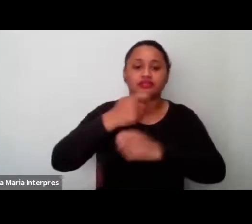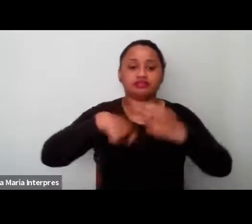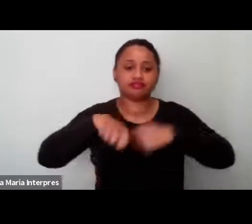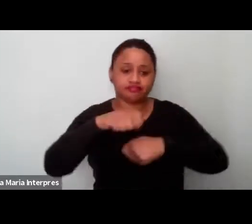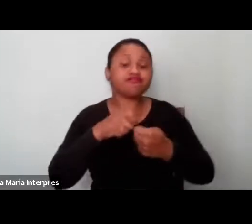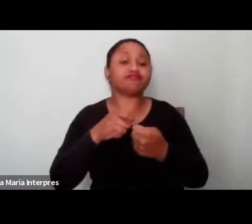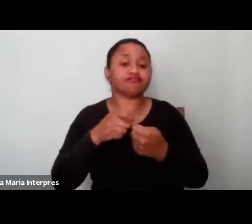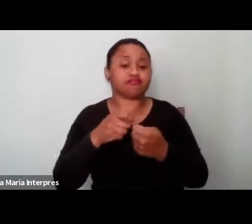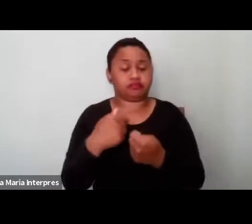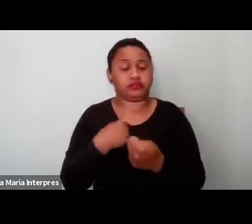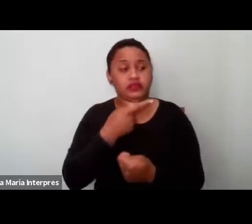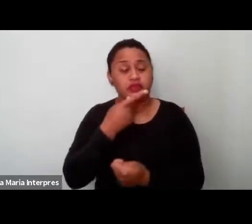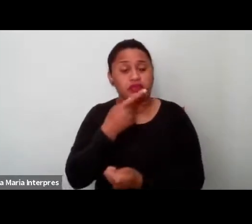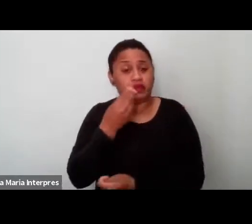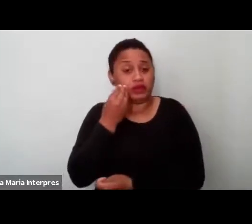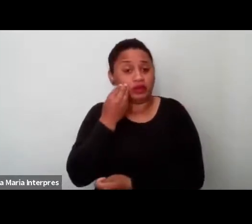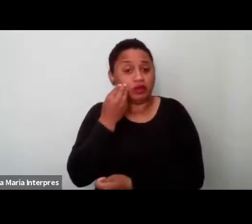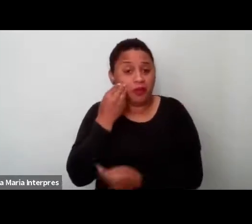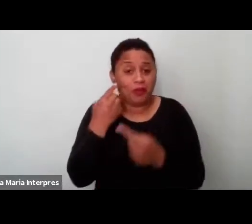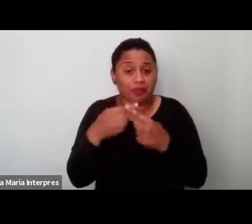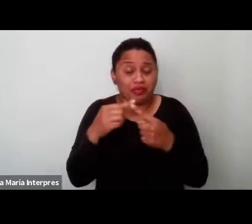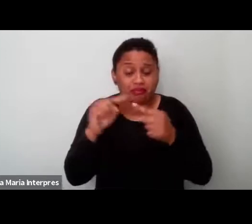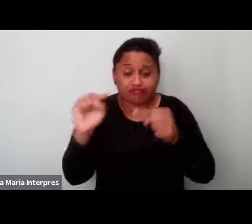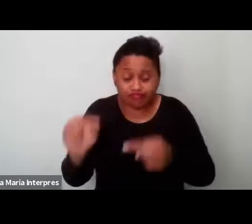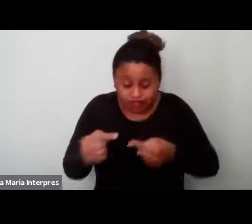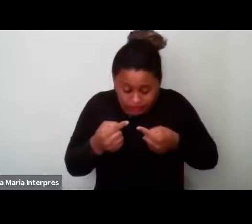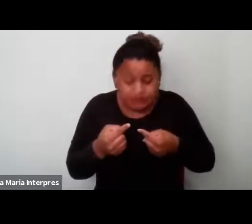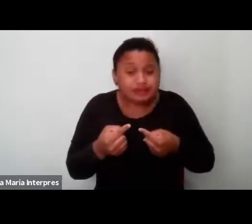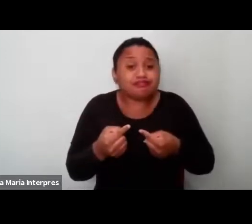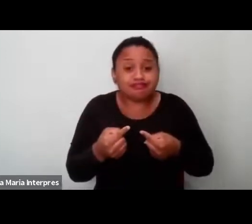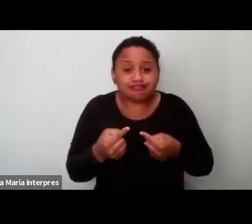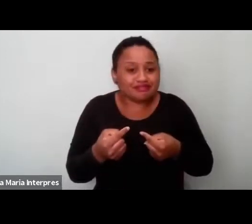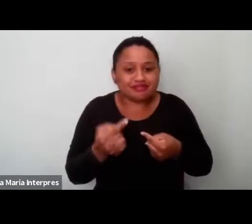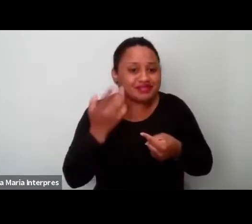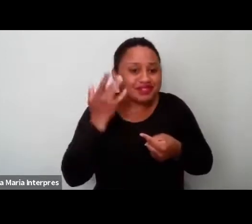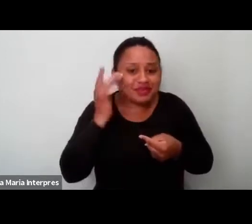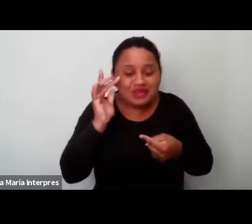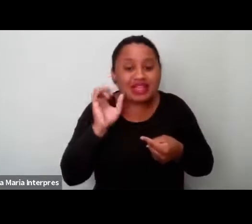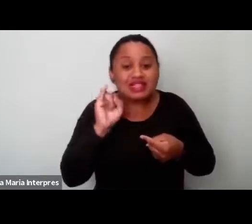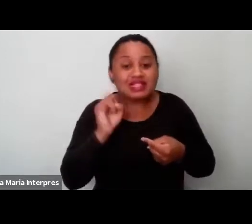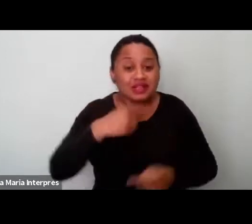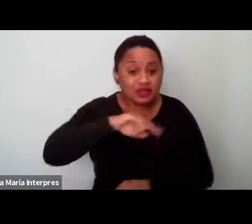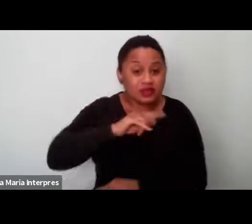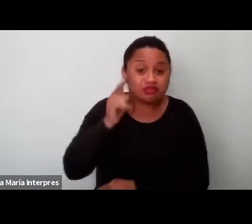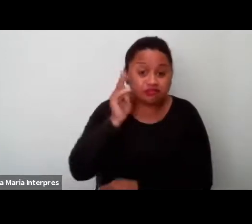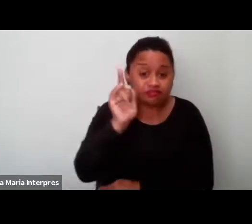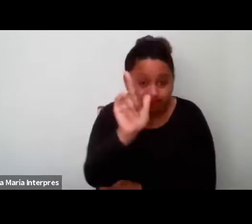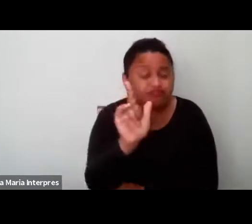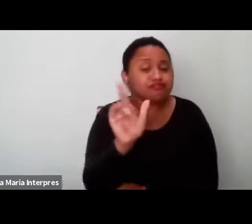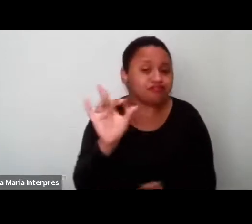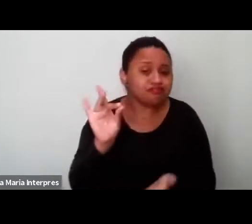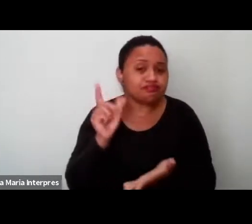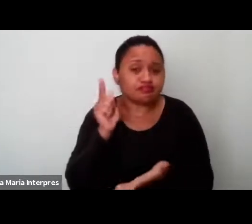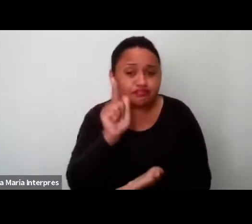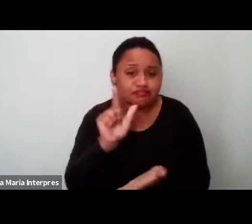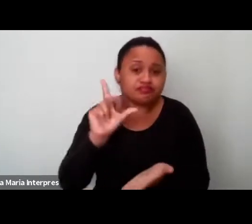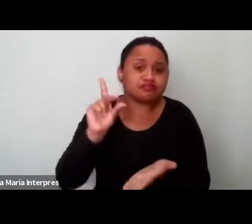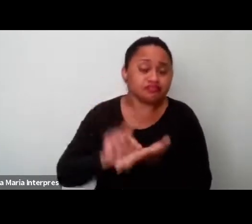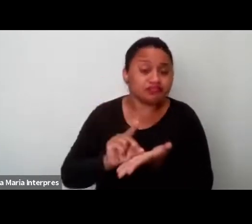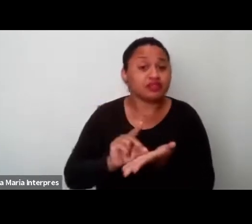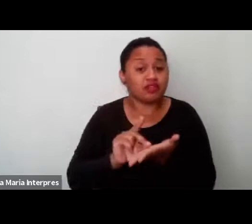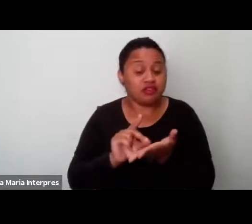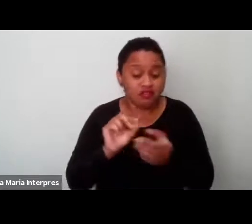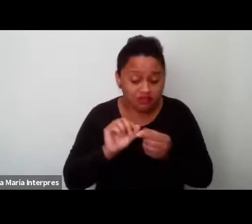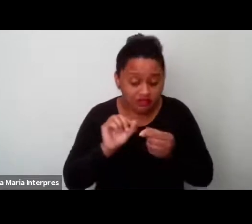foi um desafio e não sei se conseguimos, né, levar ele a contento.